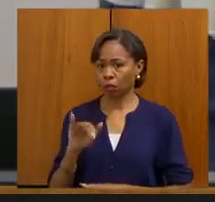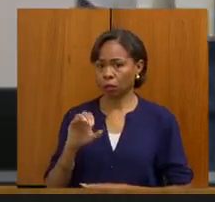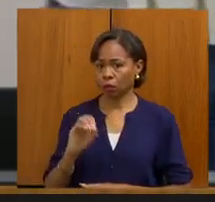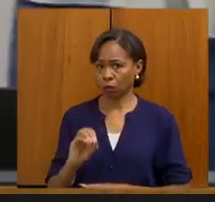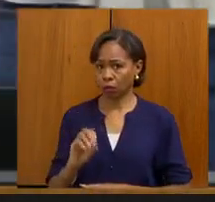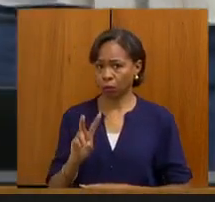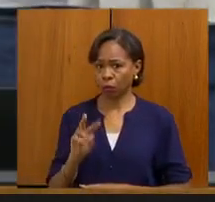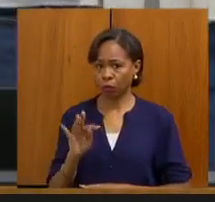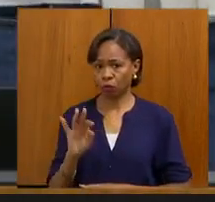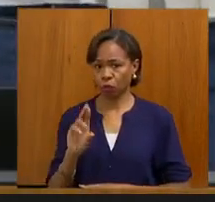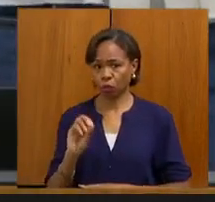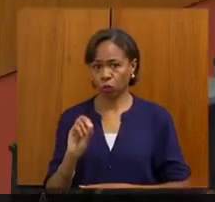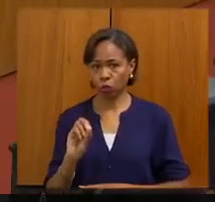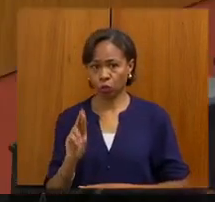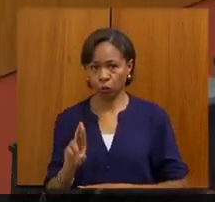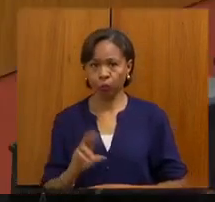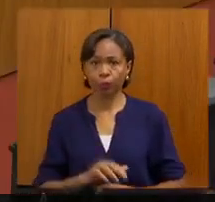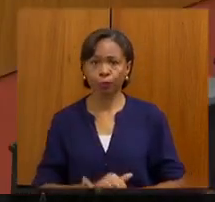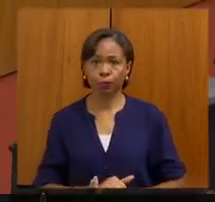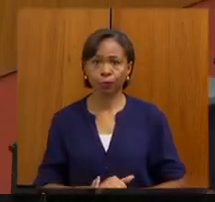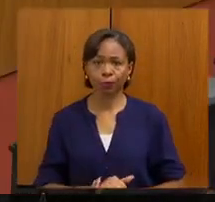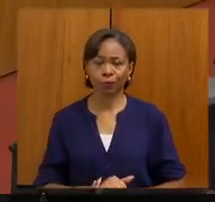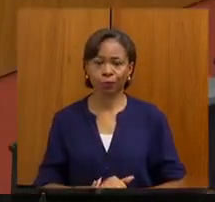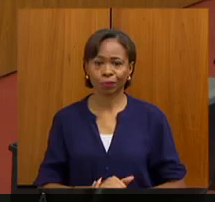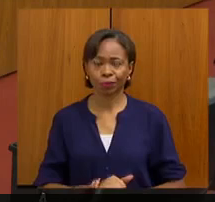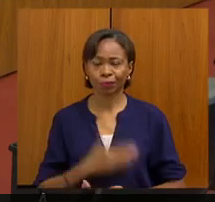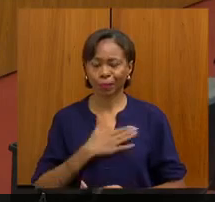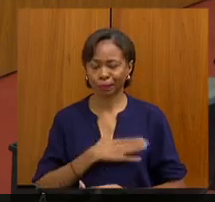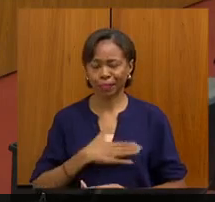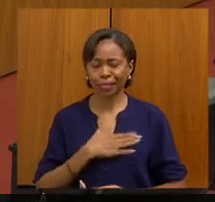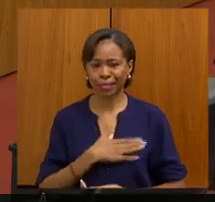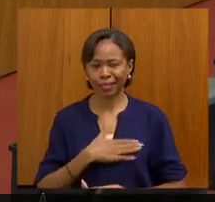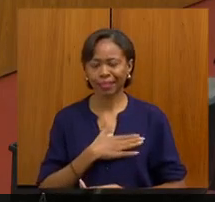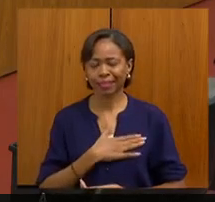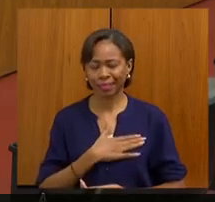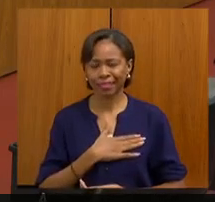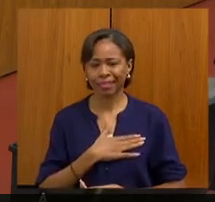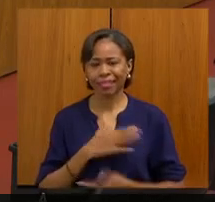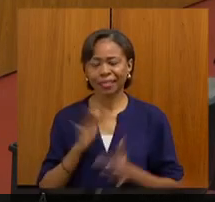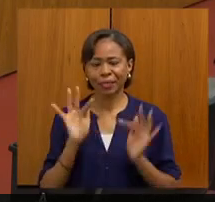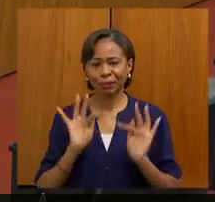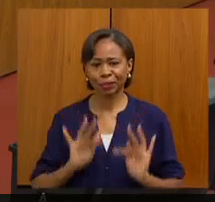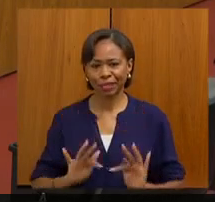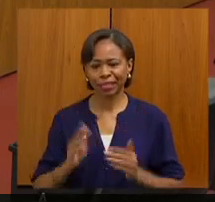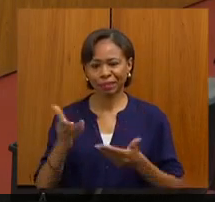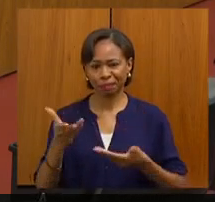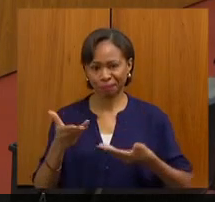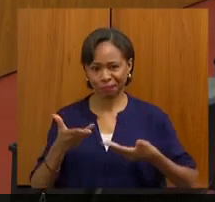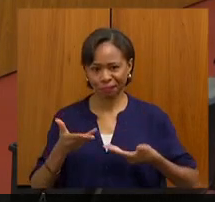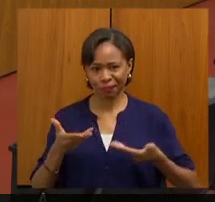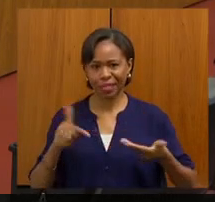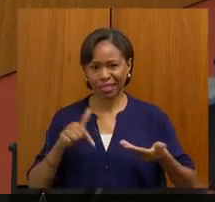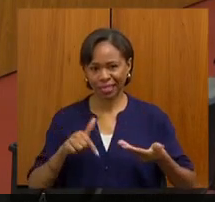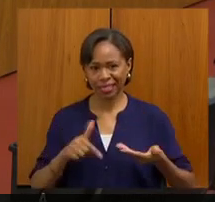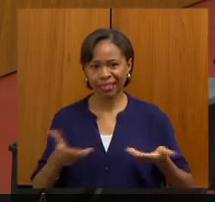que já está aqui presente conosco. Prazer, viu? A satisfação recebê-lo aqui na nossa comissão de saúde.